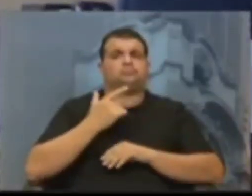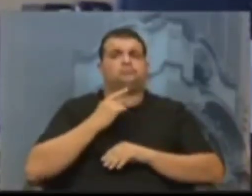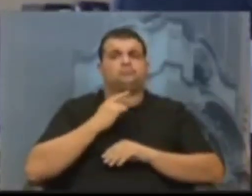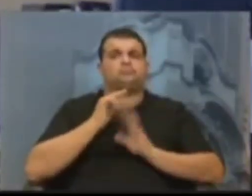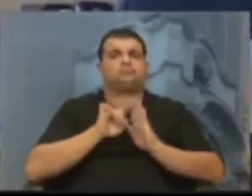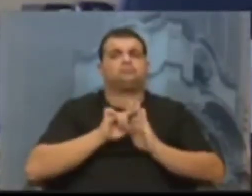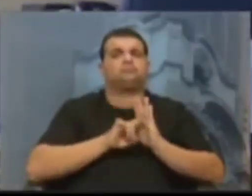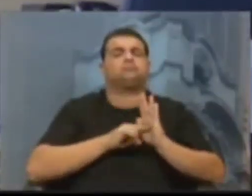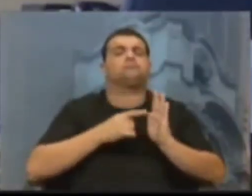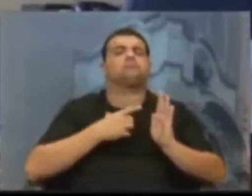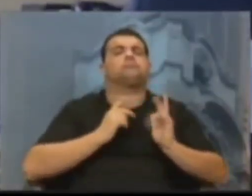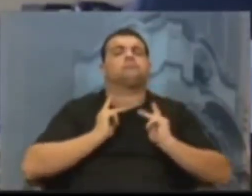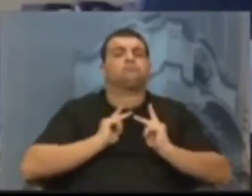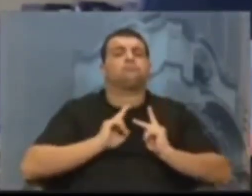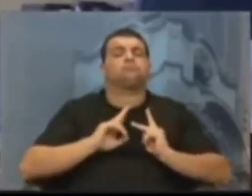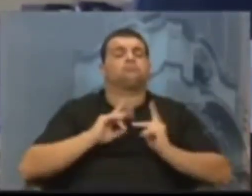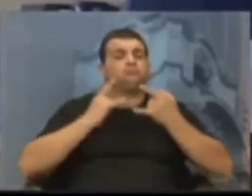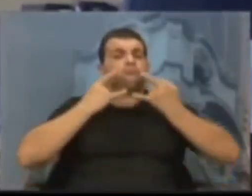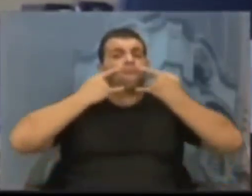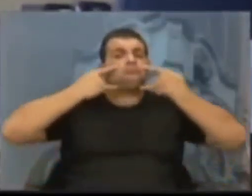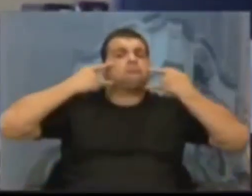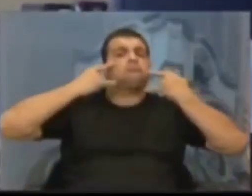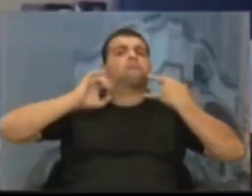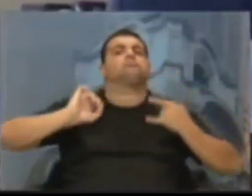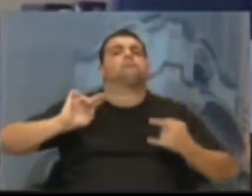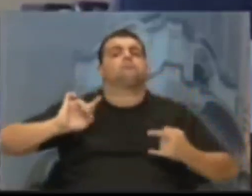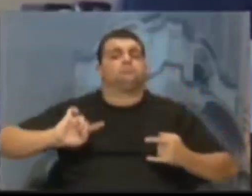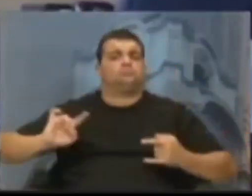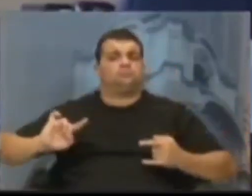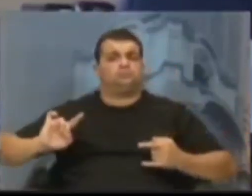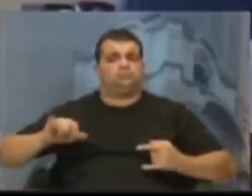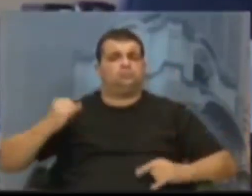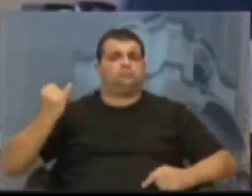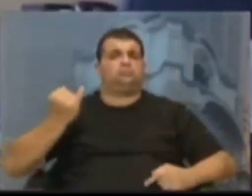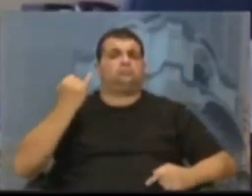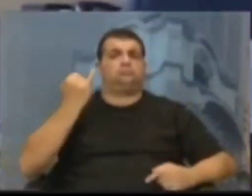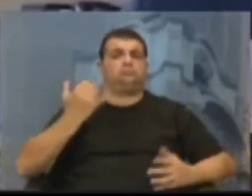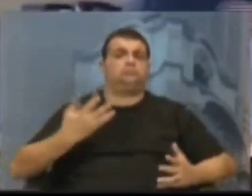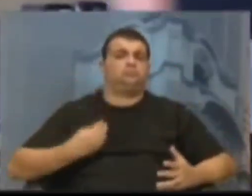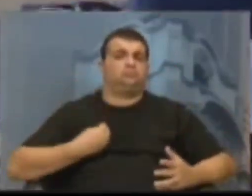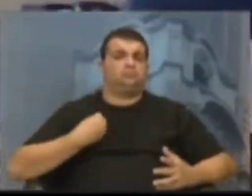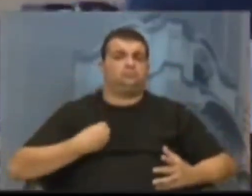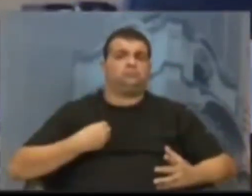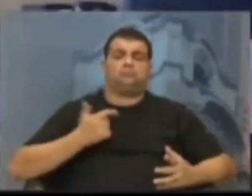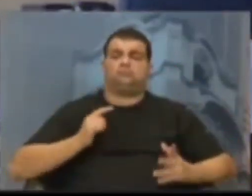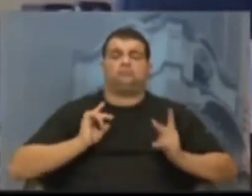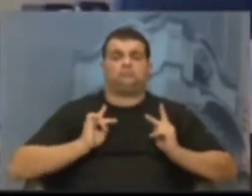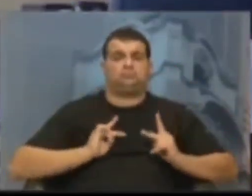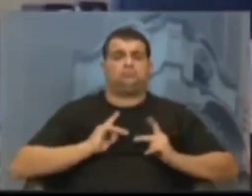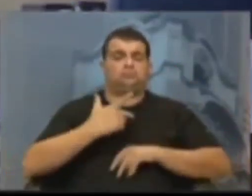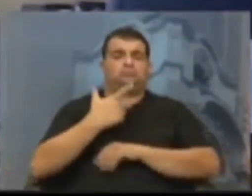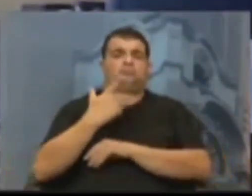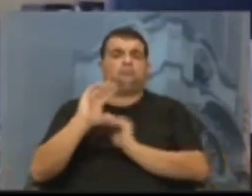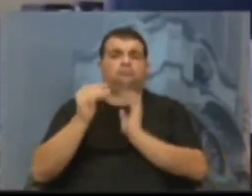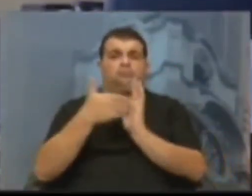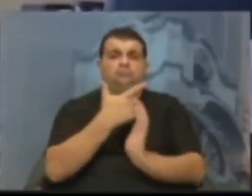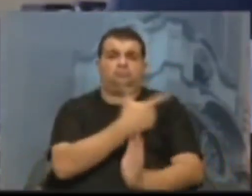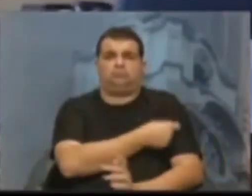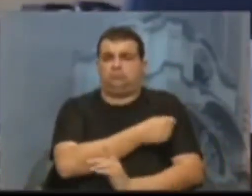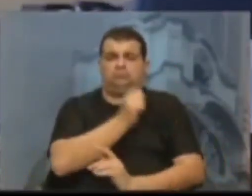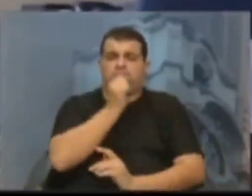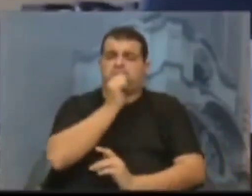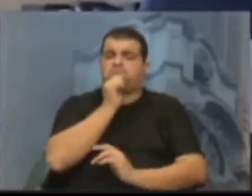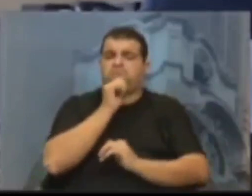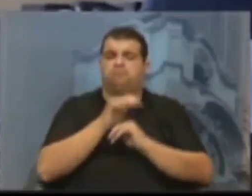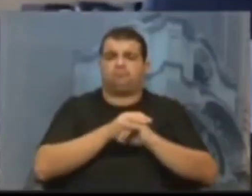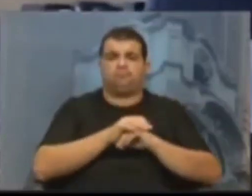controle de quem está usando máscaras ou não. Porque é extremamente relevante nesse momento em que nem todo mundo está vacinado. E